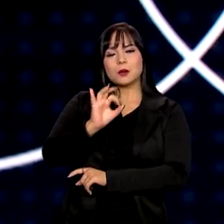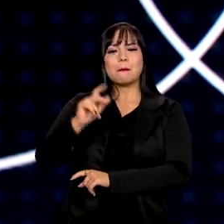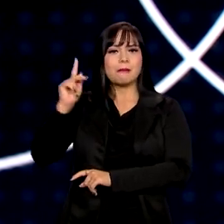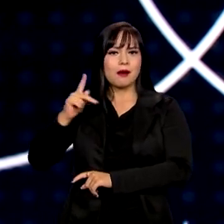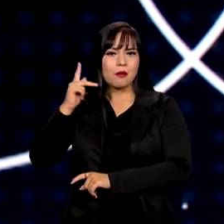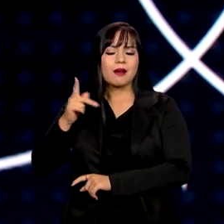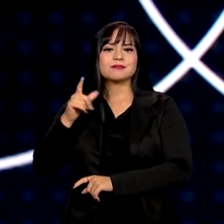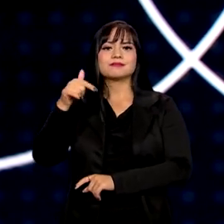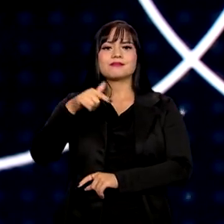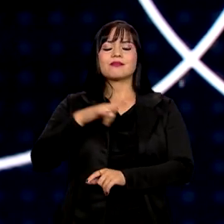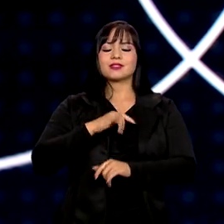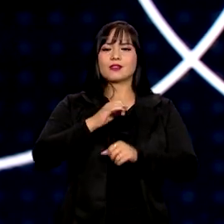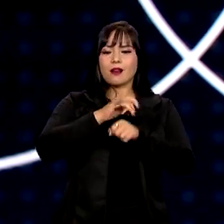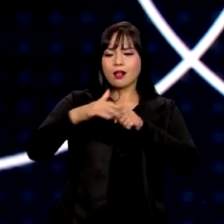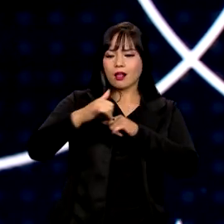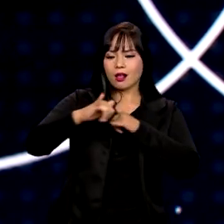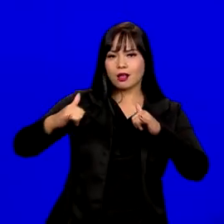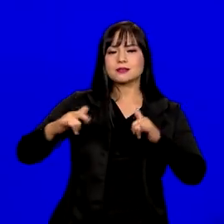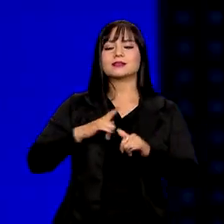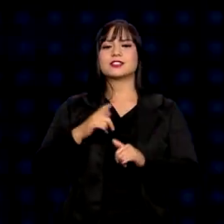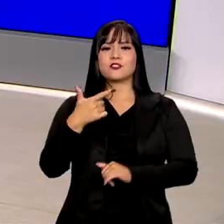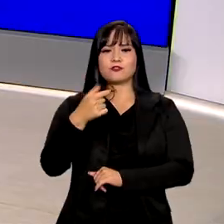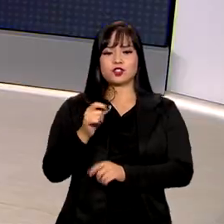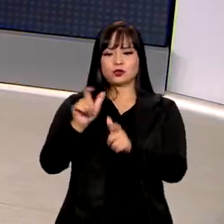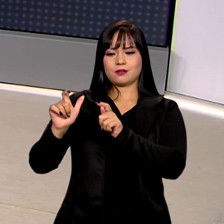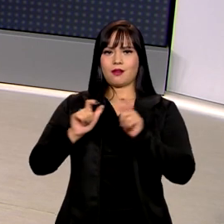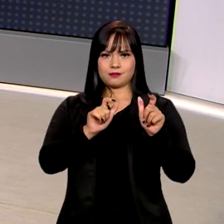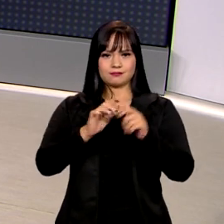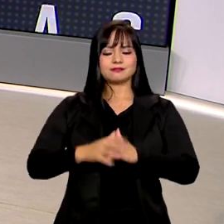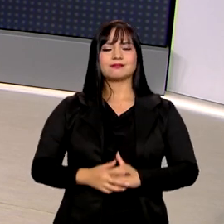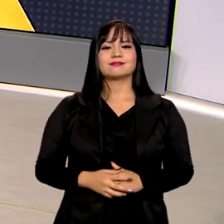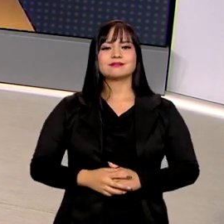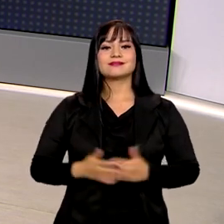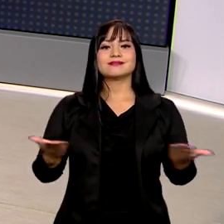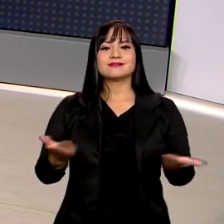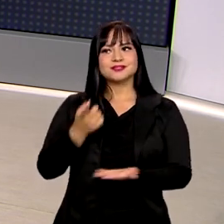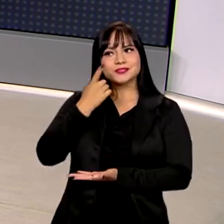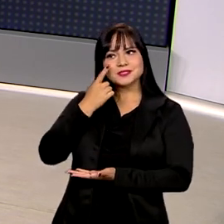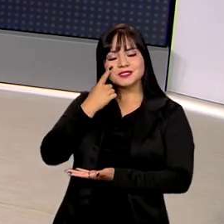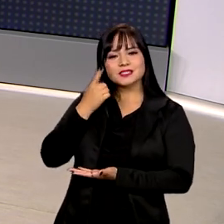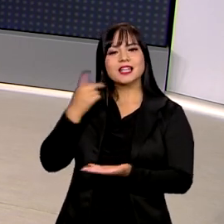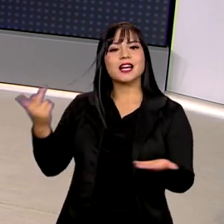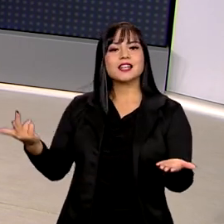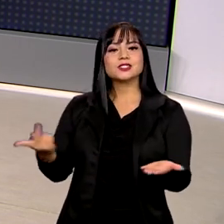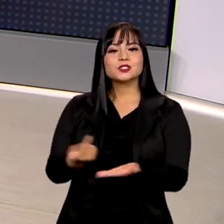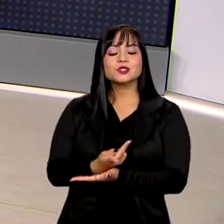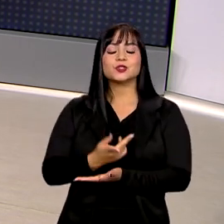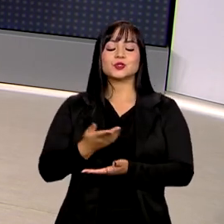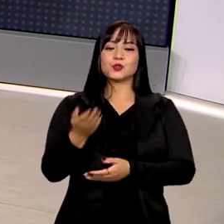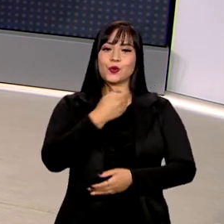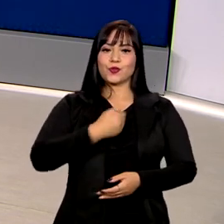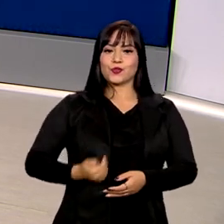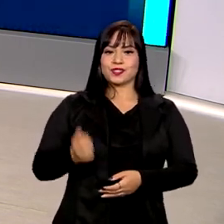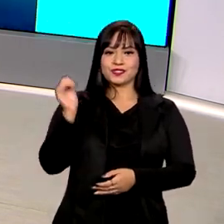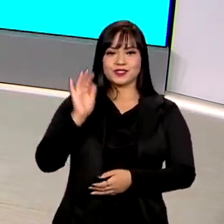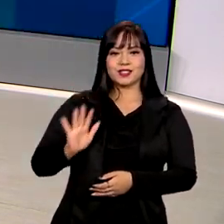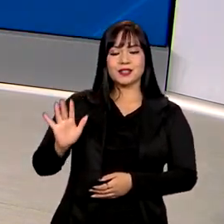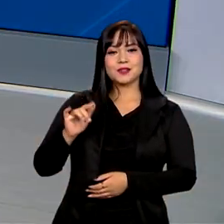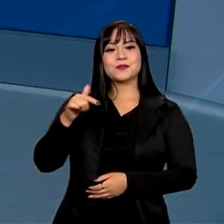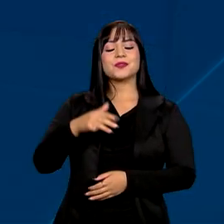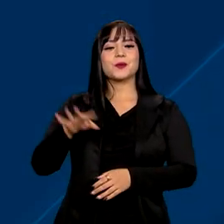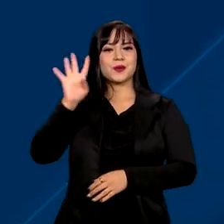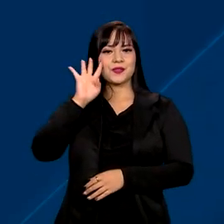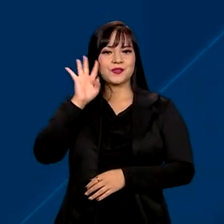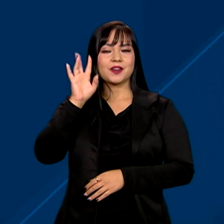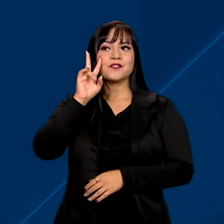hidrelétrica conta com 20 unidades geradoras. E é hora de conferir as ações do governo federal nesta quarta-feira. Vamos ver